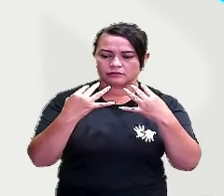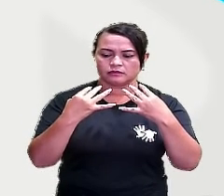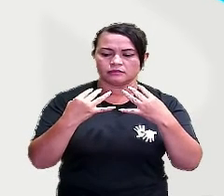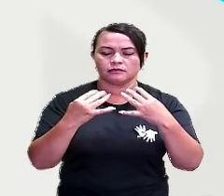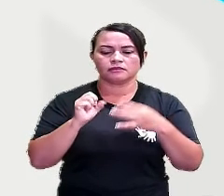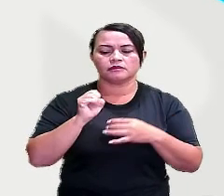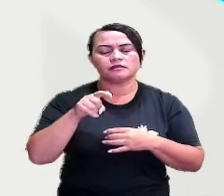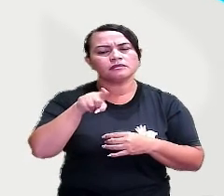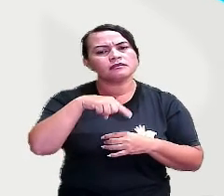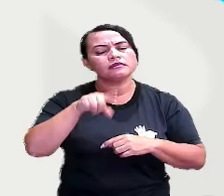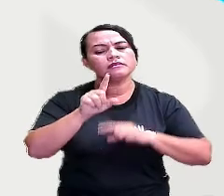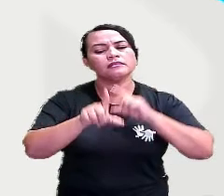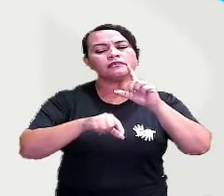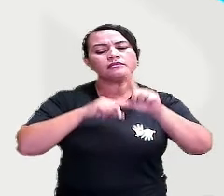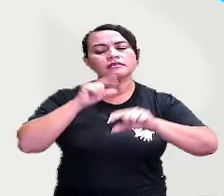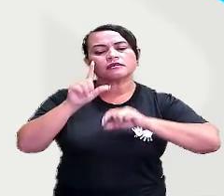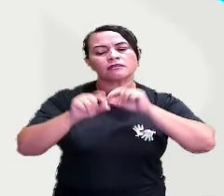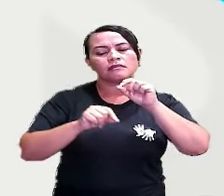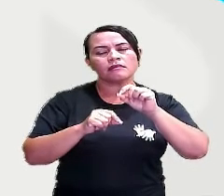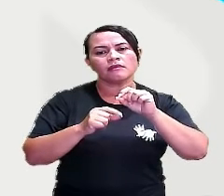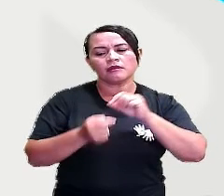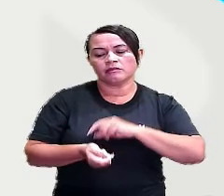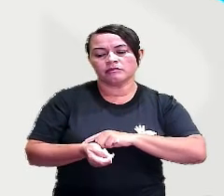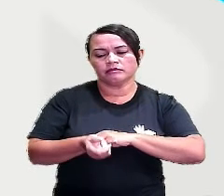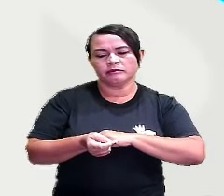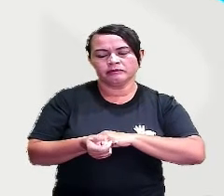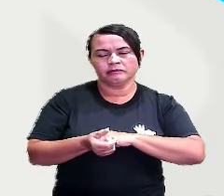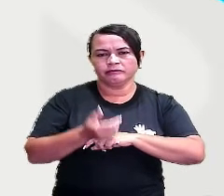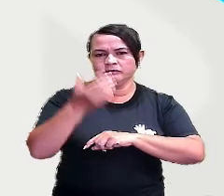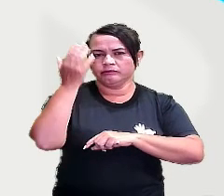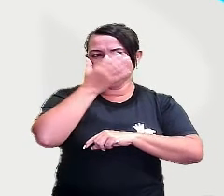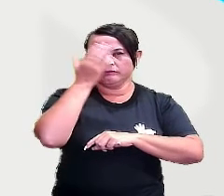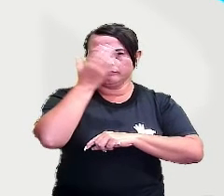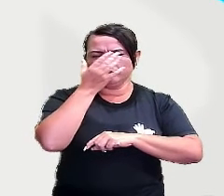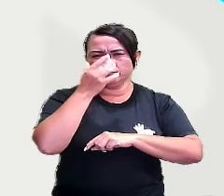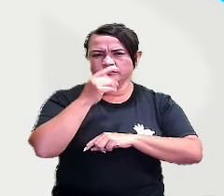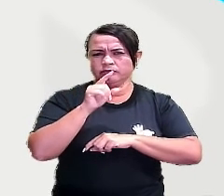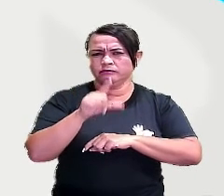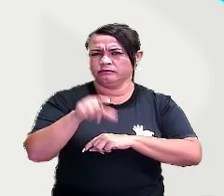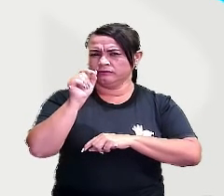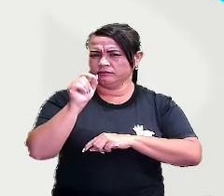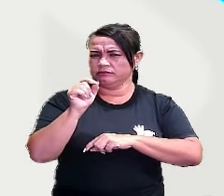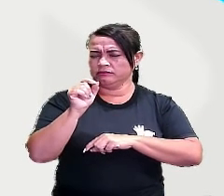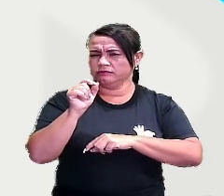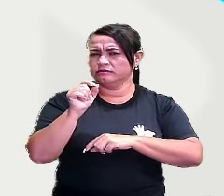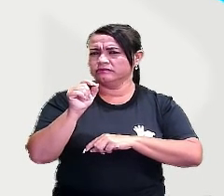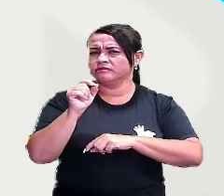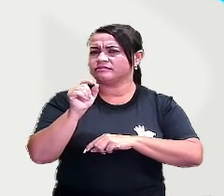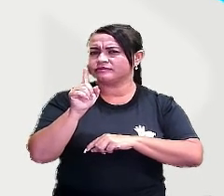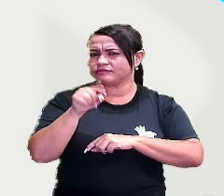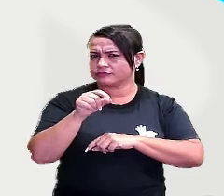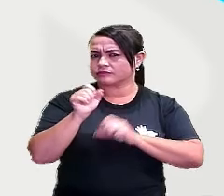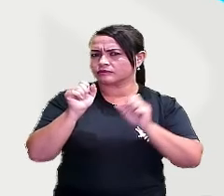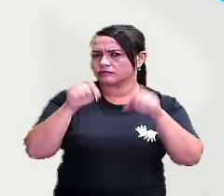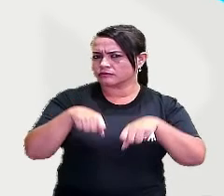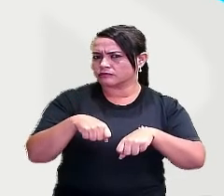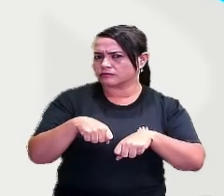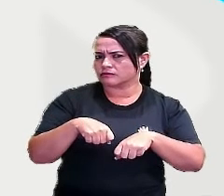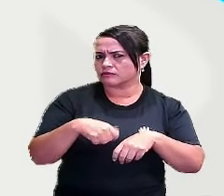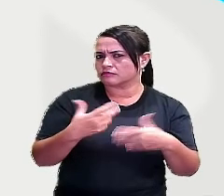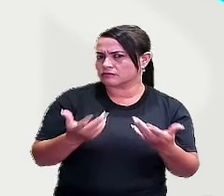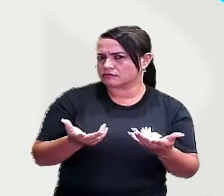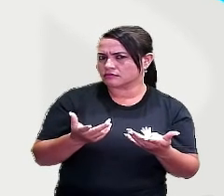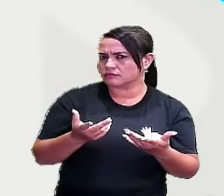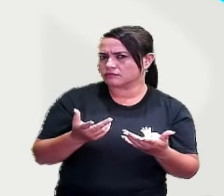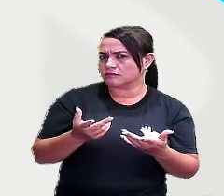Se você escolher uma bola de gude sem olhar, é provável ou improvável que você tenha escolhido a de